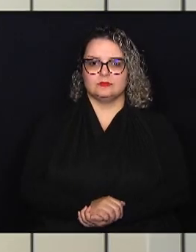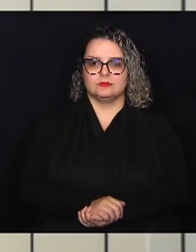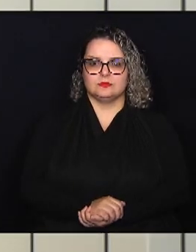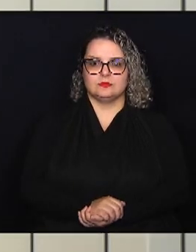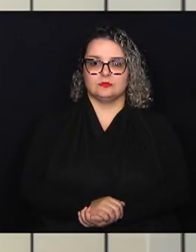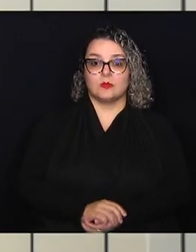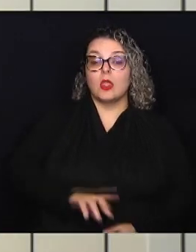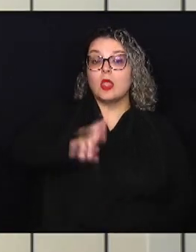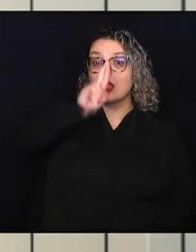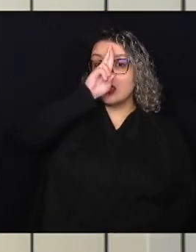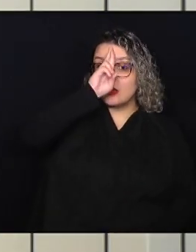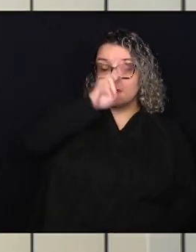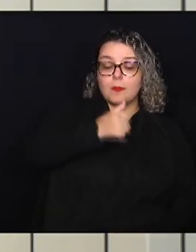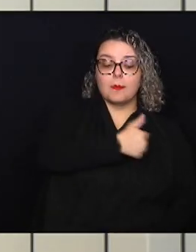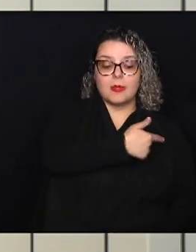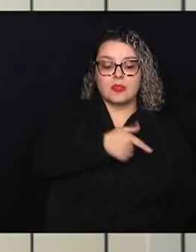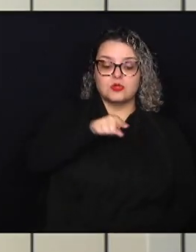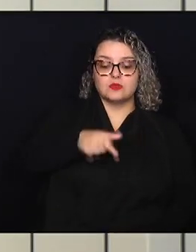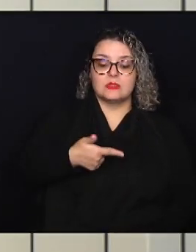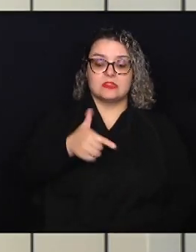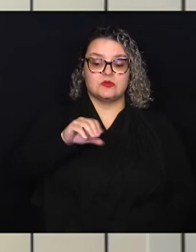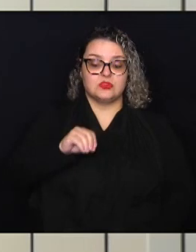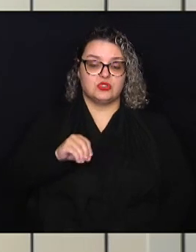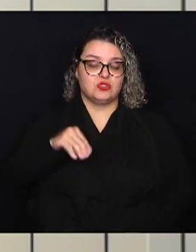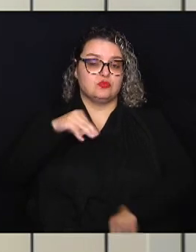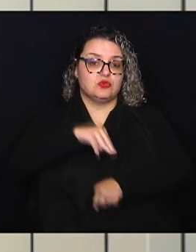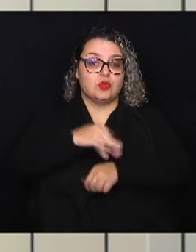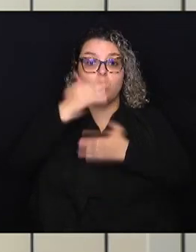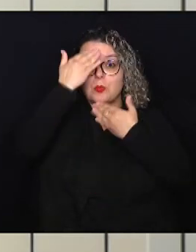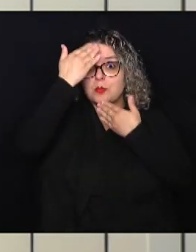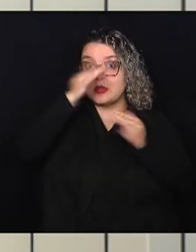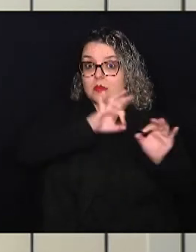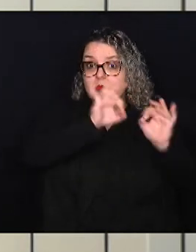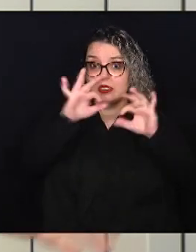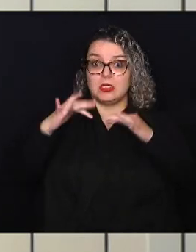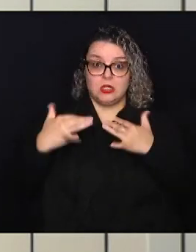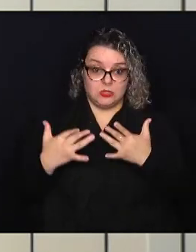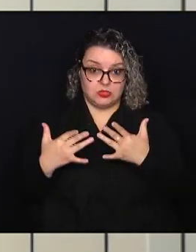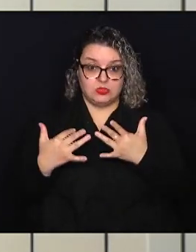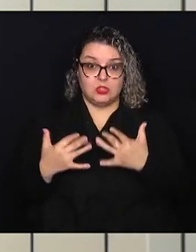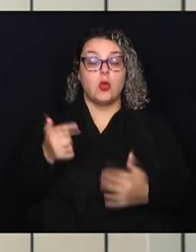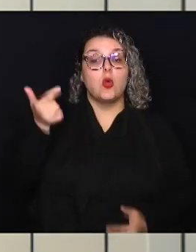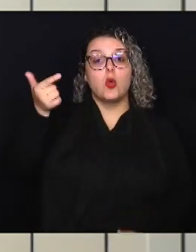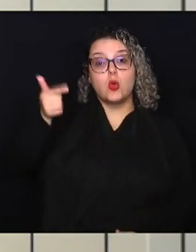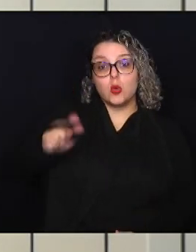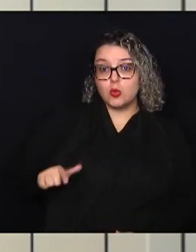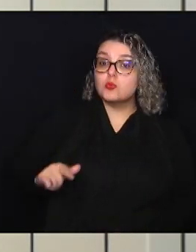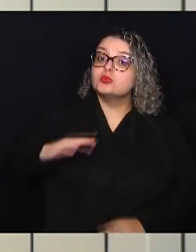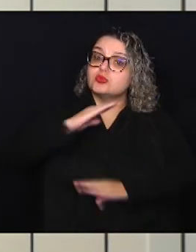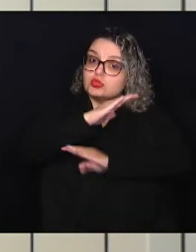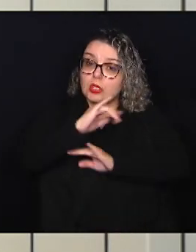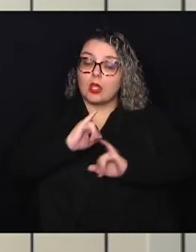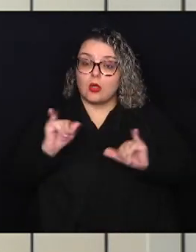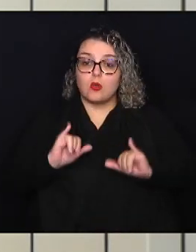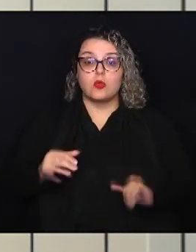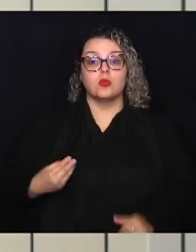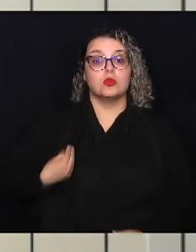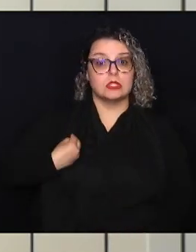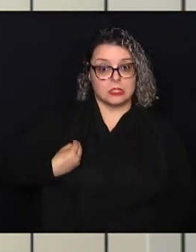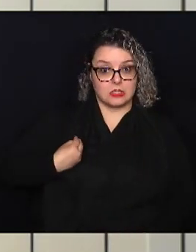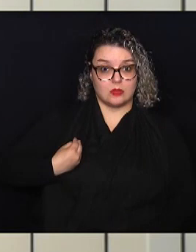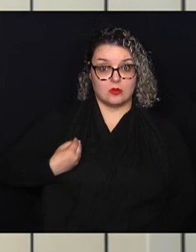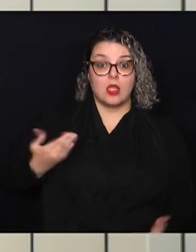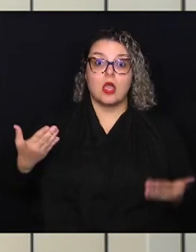Meio dia, mais 20 minutos. Muito obrigado pela sua companhia, pela sua audiência. A gente segue com o Câmara Notícia ao vivo,